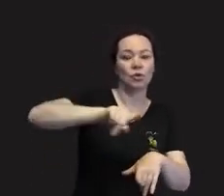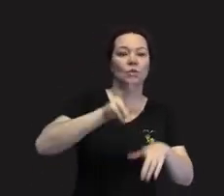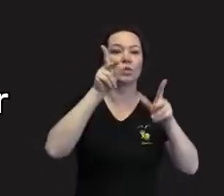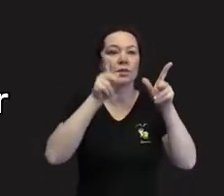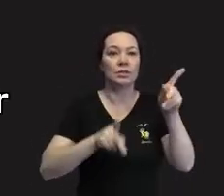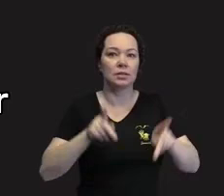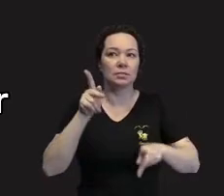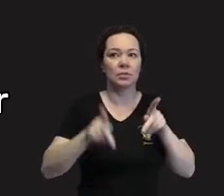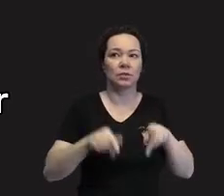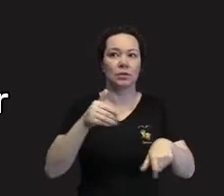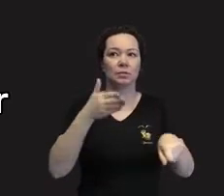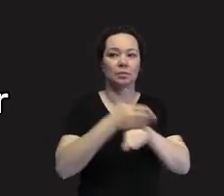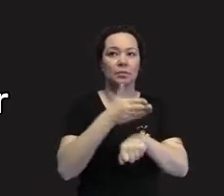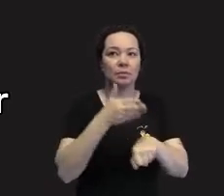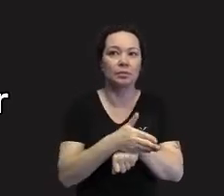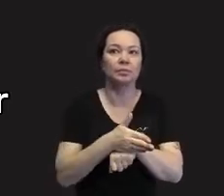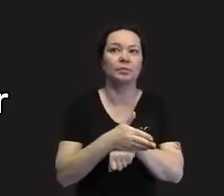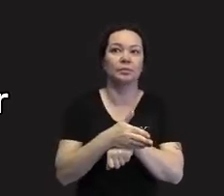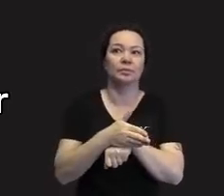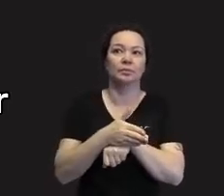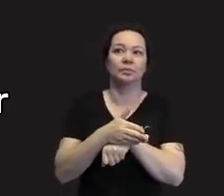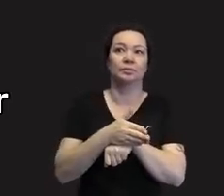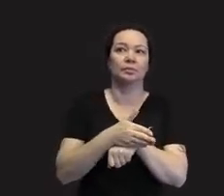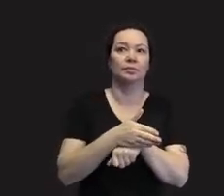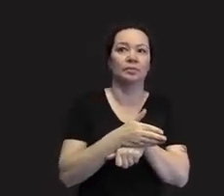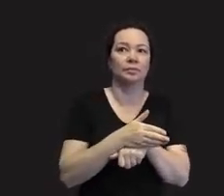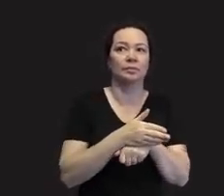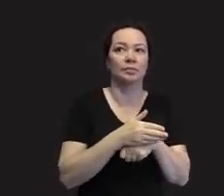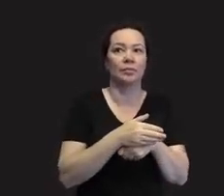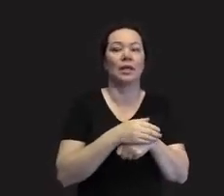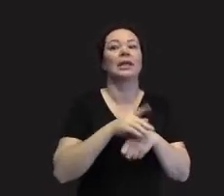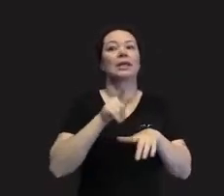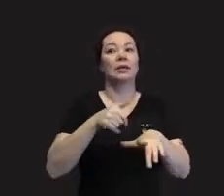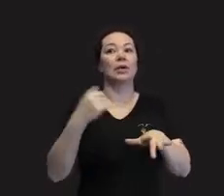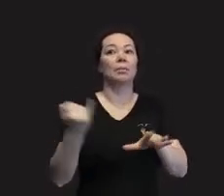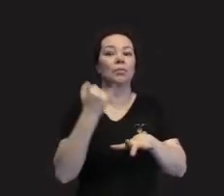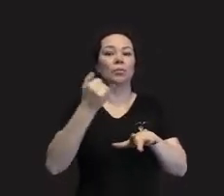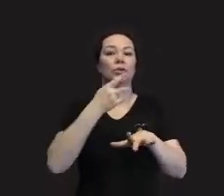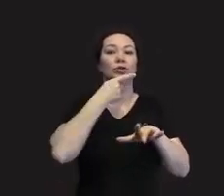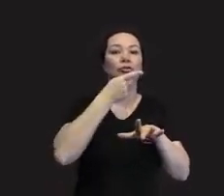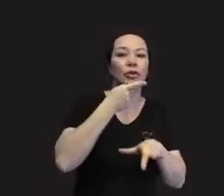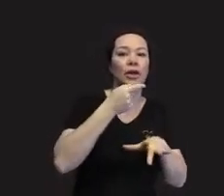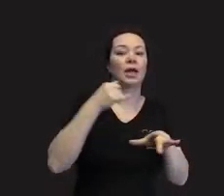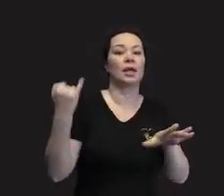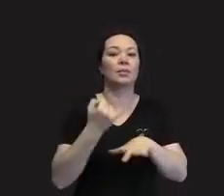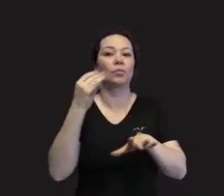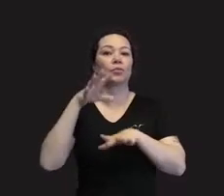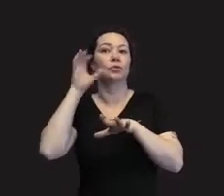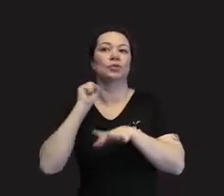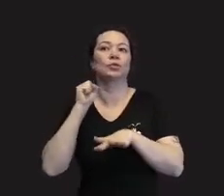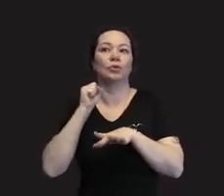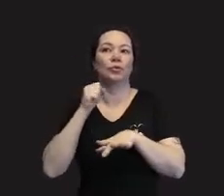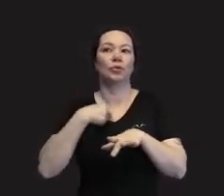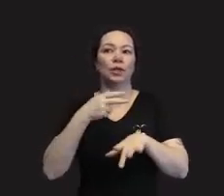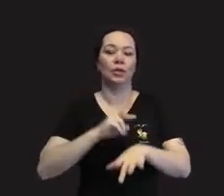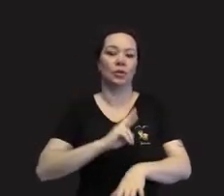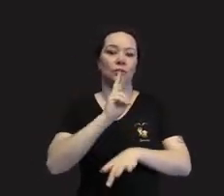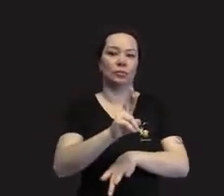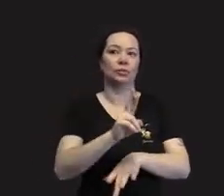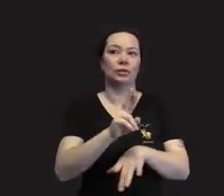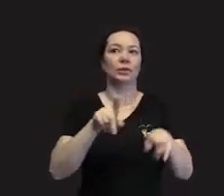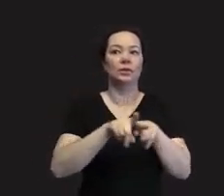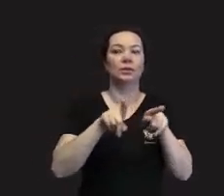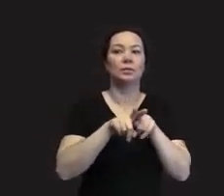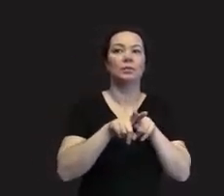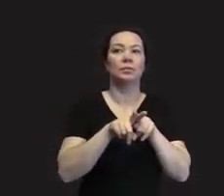aqui, não mude se eu falar que o mundo me ouvir. Eu falo para todos e também a Ju, que estão